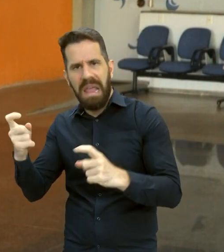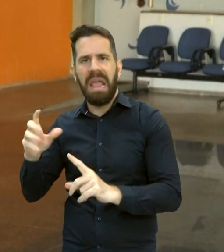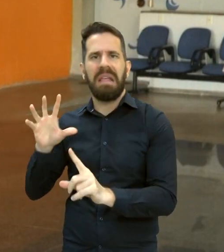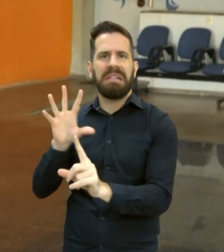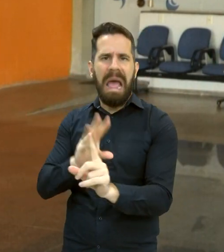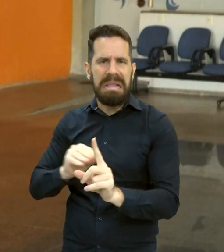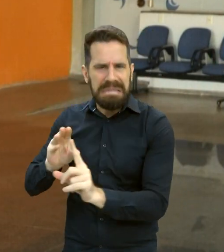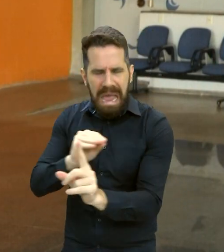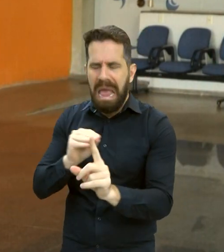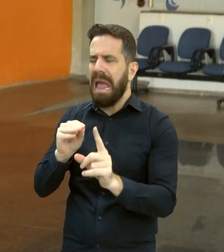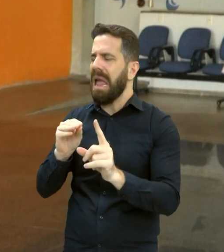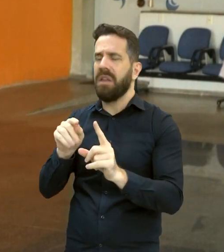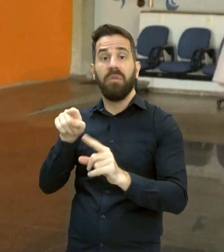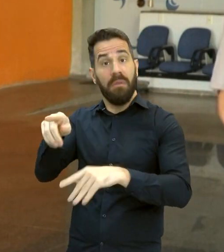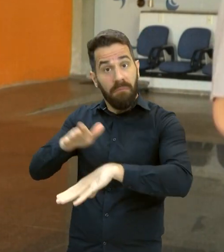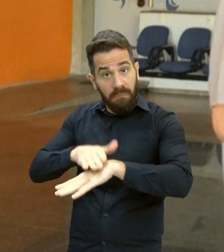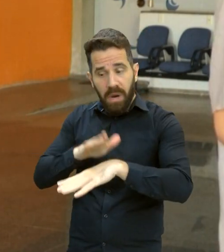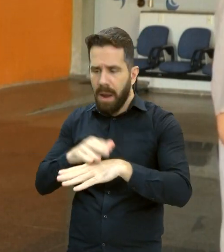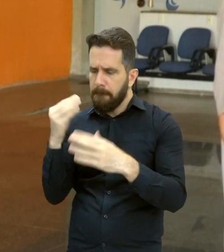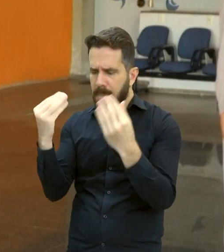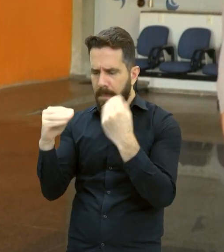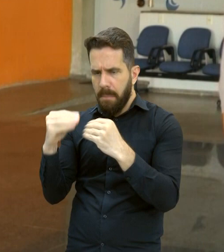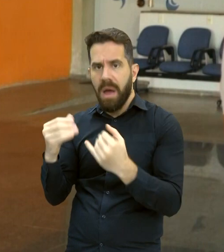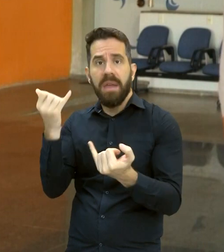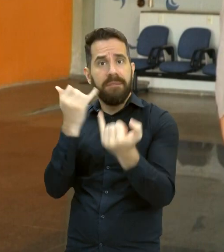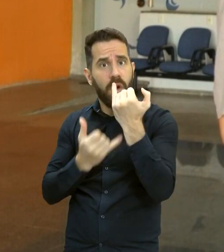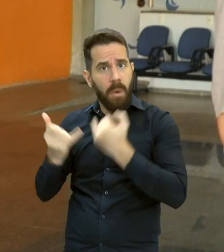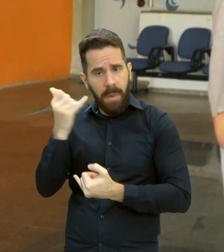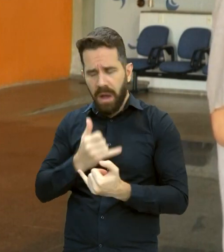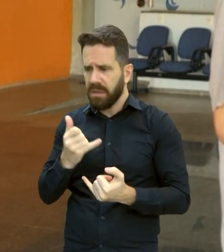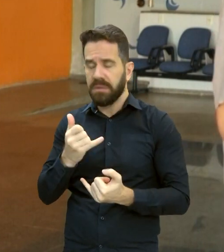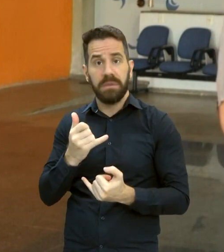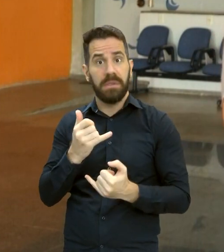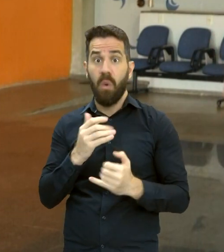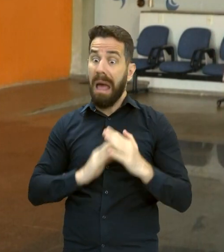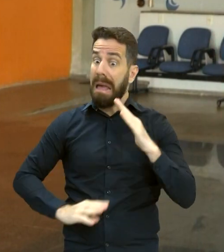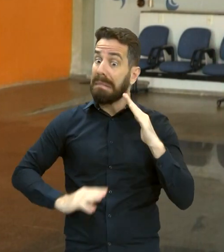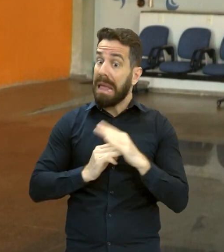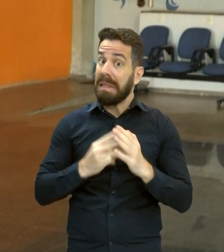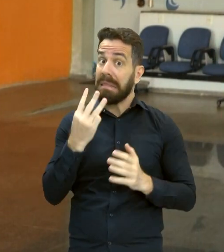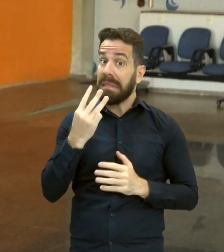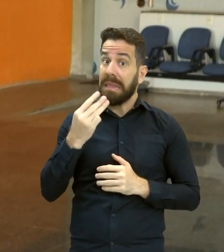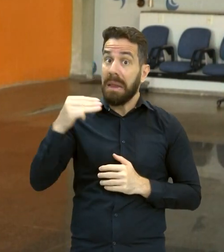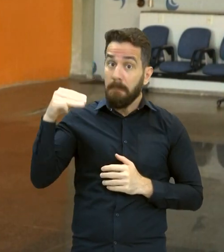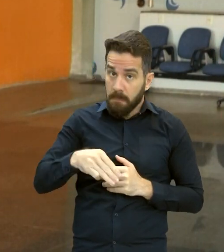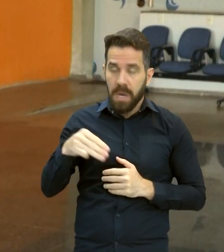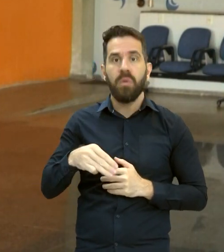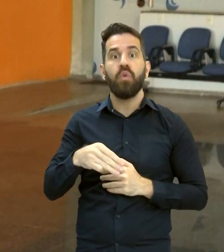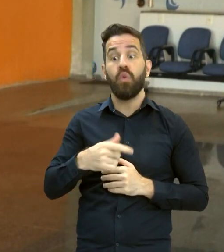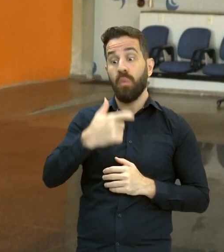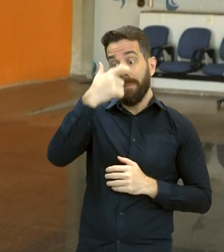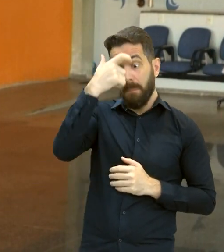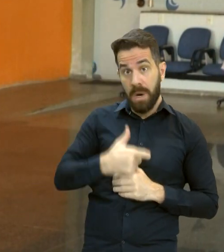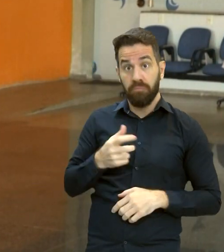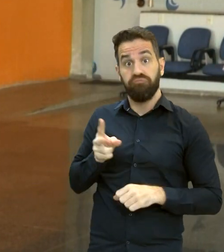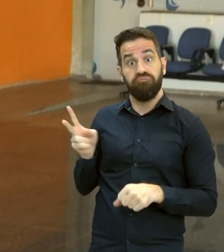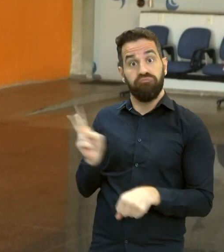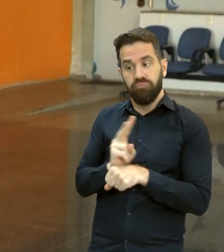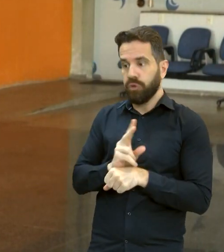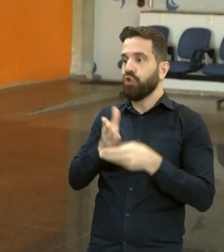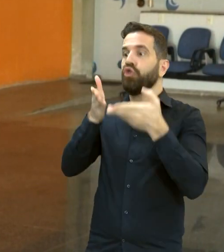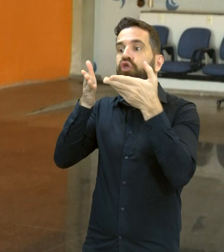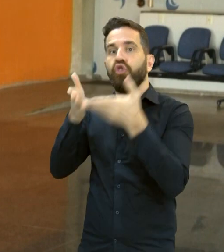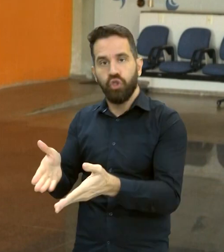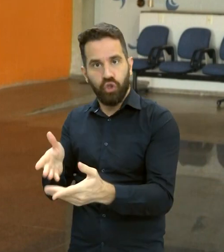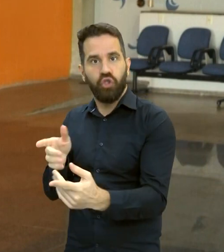localidade, a situação, e, como o secretário disse, em menos de três minutos, agentes de segurança vão até